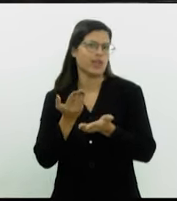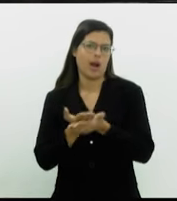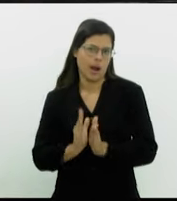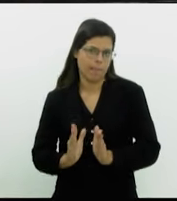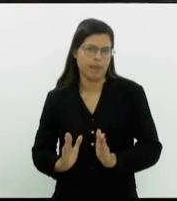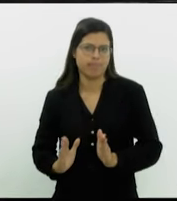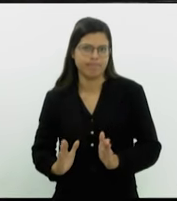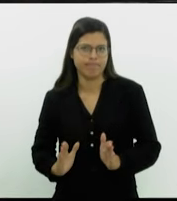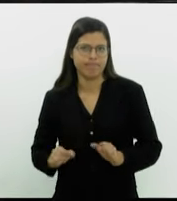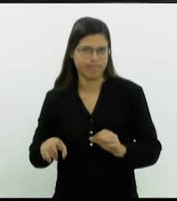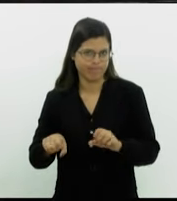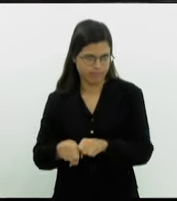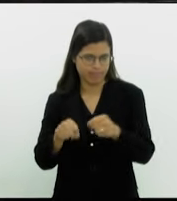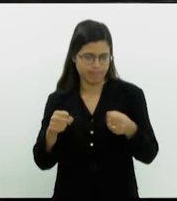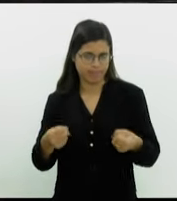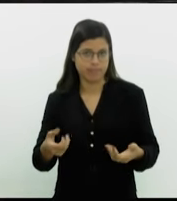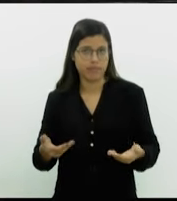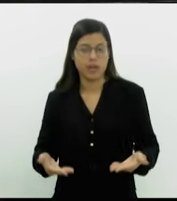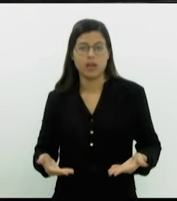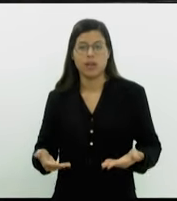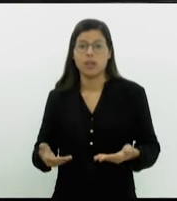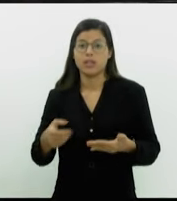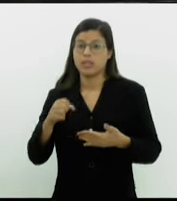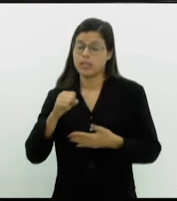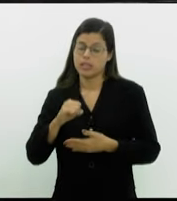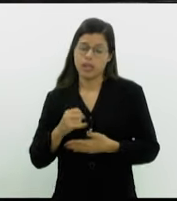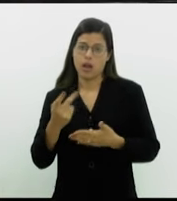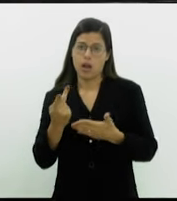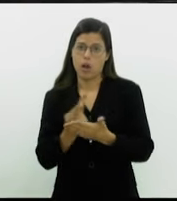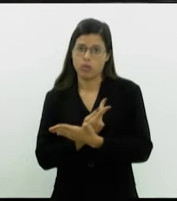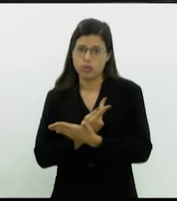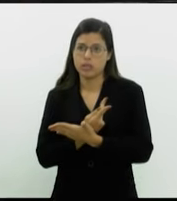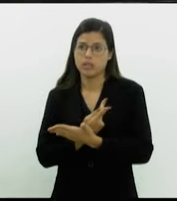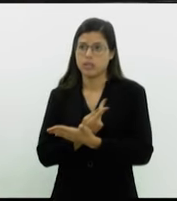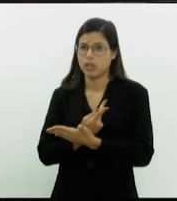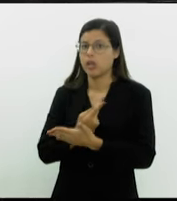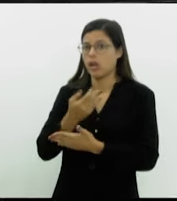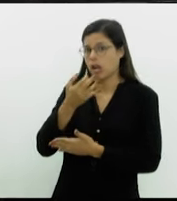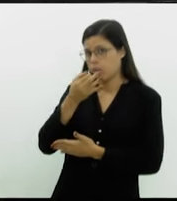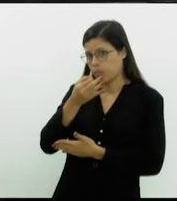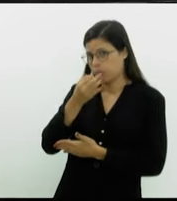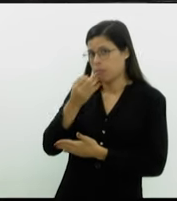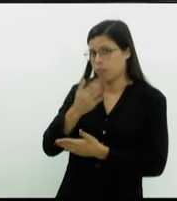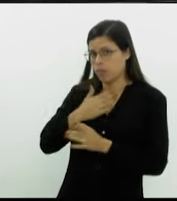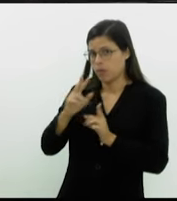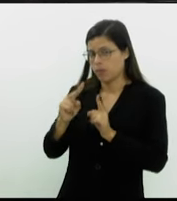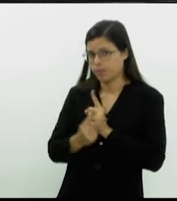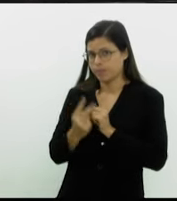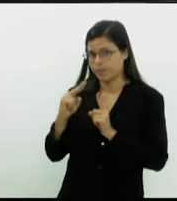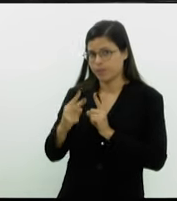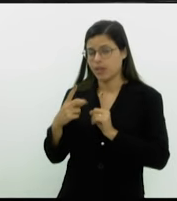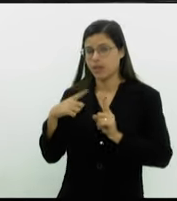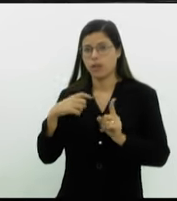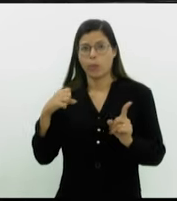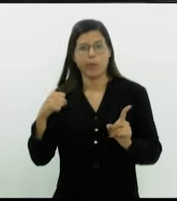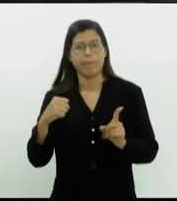E que, se isso vier a ocorrer, comento eu, teríamos um impacto